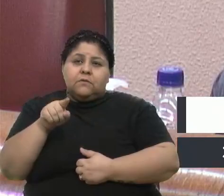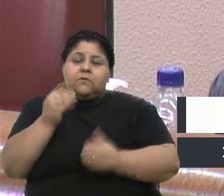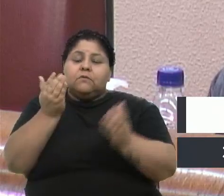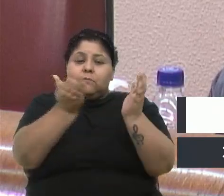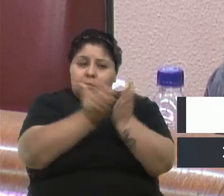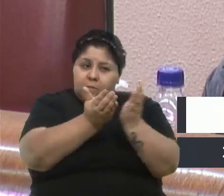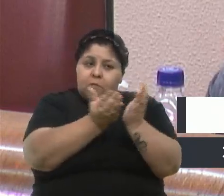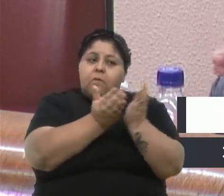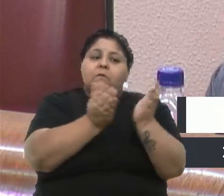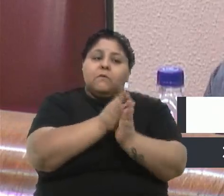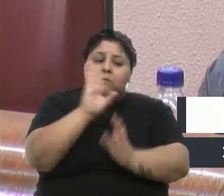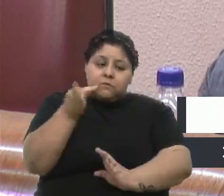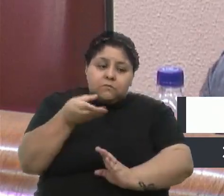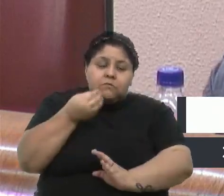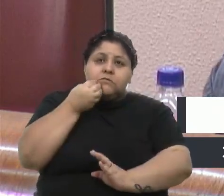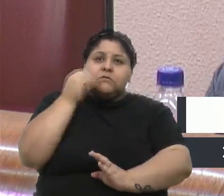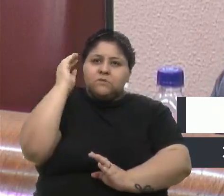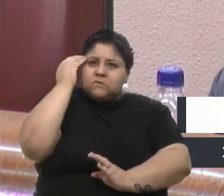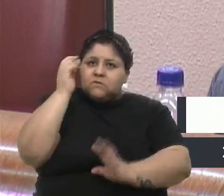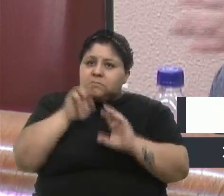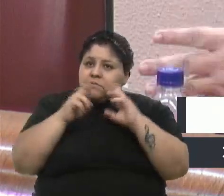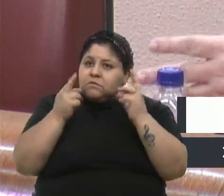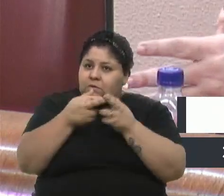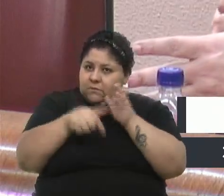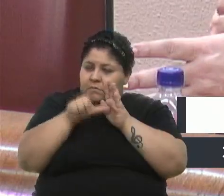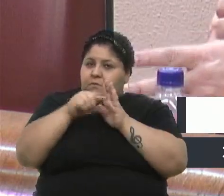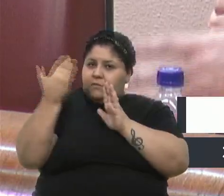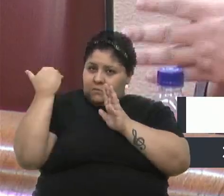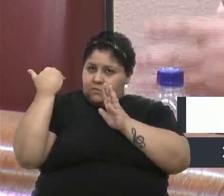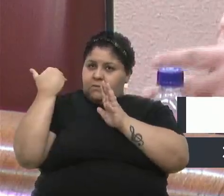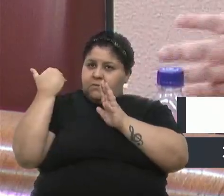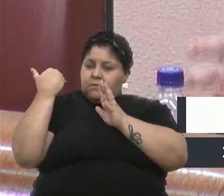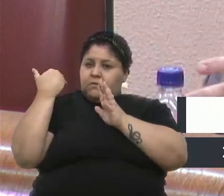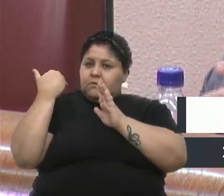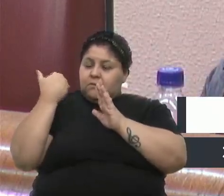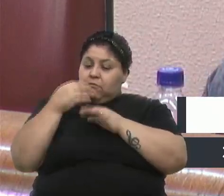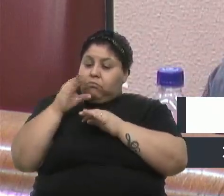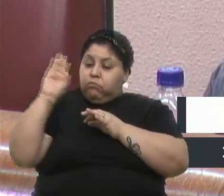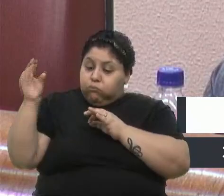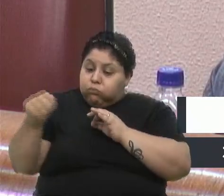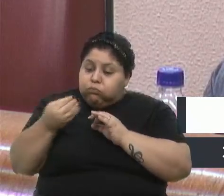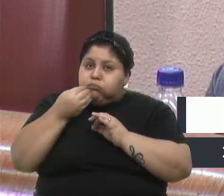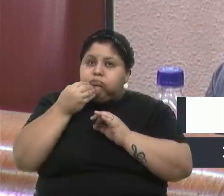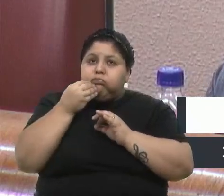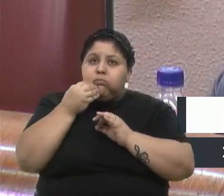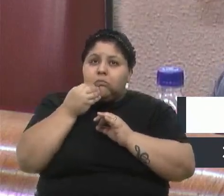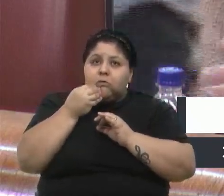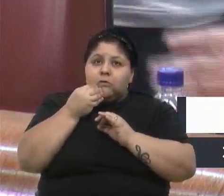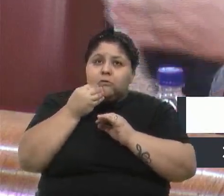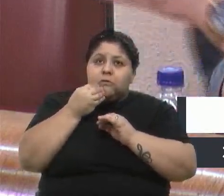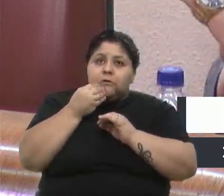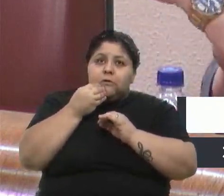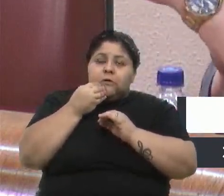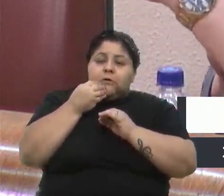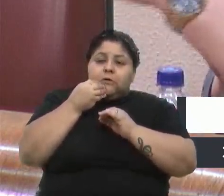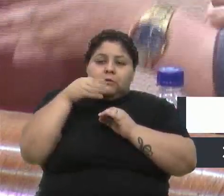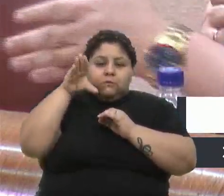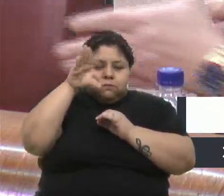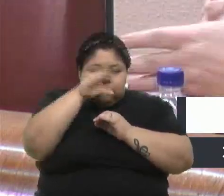realmente, sabe, as reuniões anteriores que a gente fez, vereadora Marisol, justamente foi para orientar eles a poderem